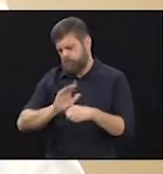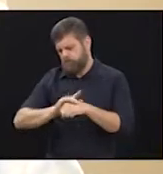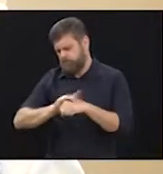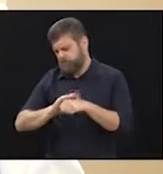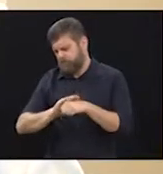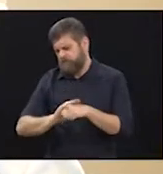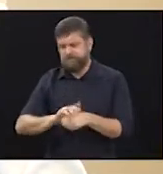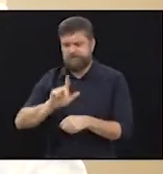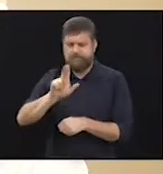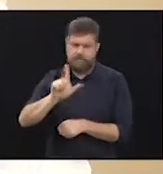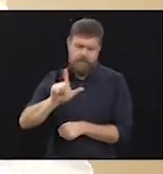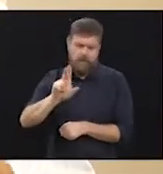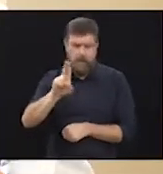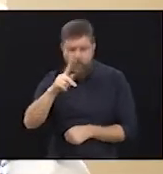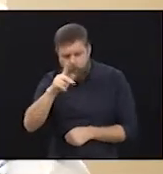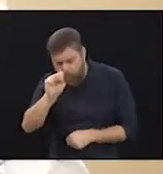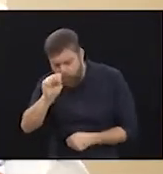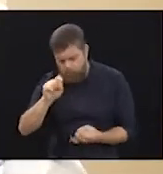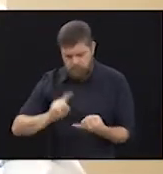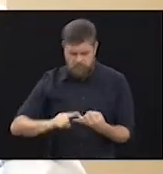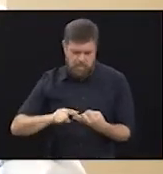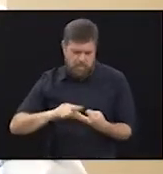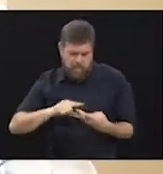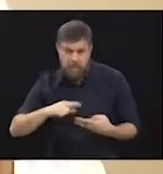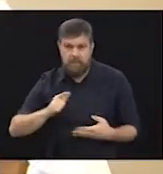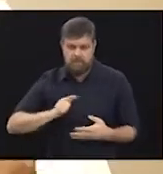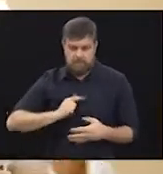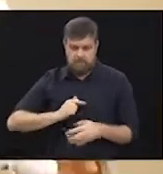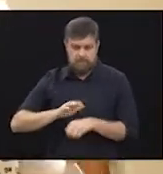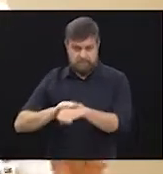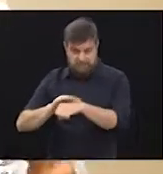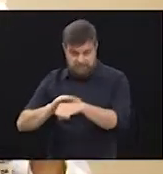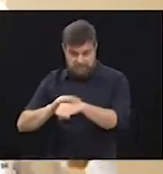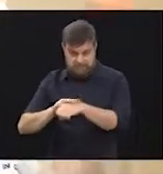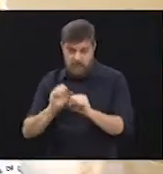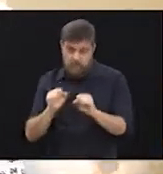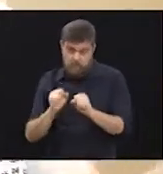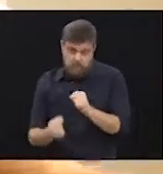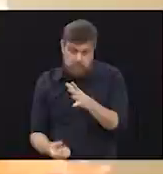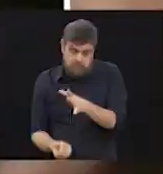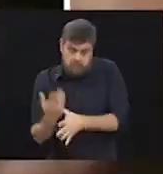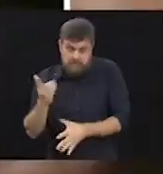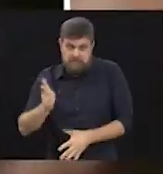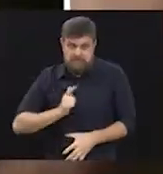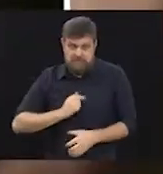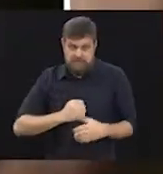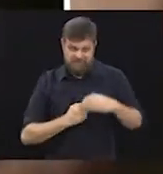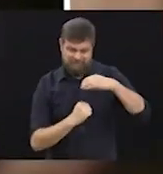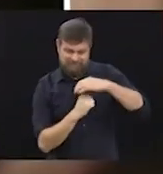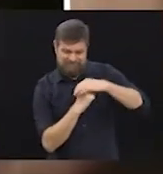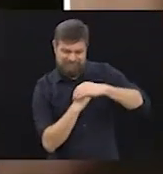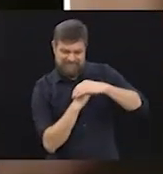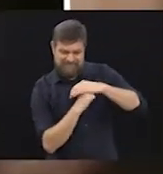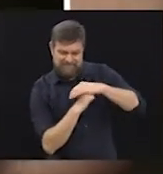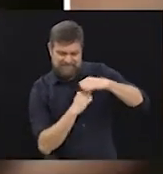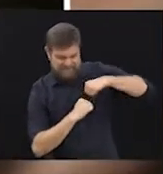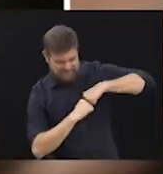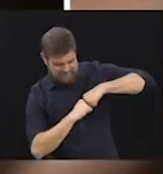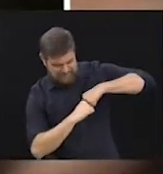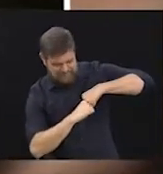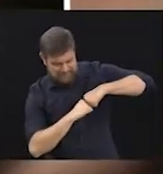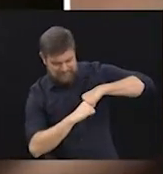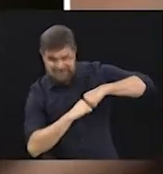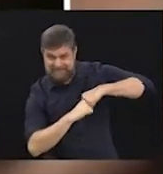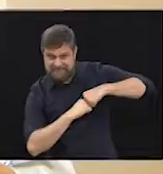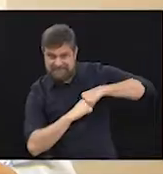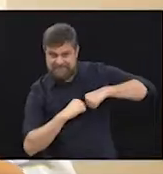lúpus, vasculites, várias doenças imunológicas, ou pode ter uma osteoartrite, que é aquela doença que eu falei, que